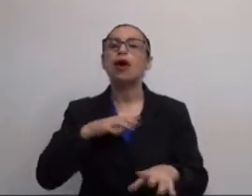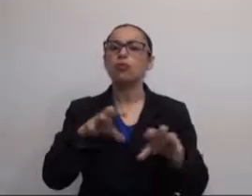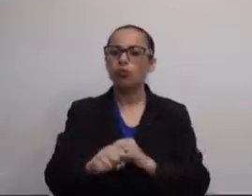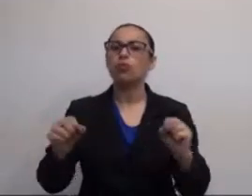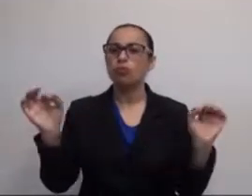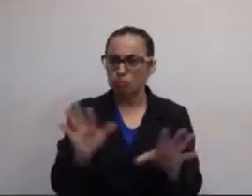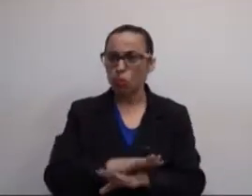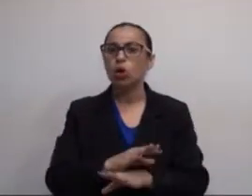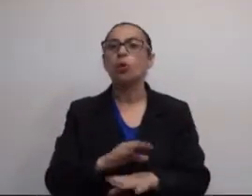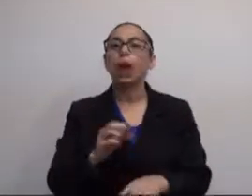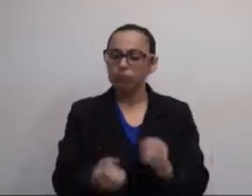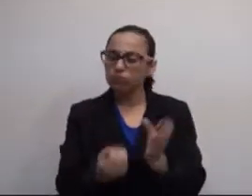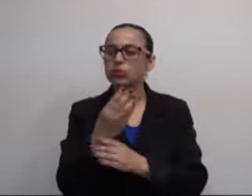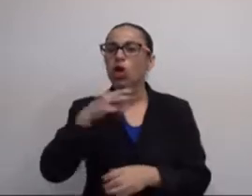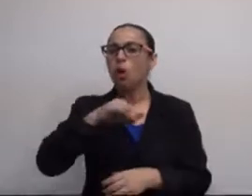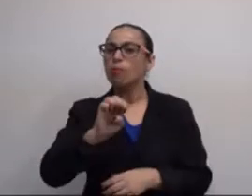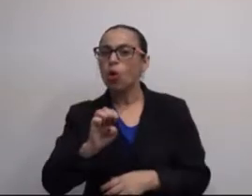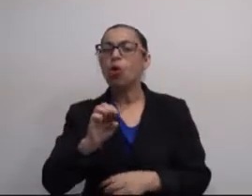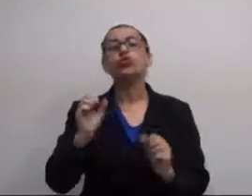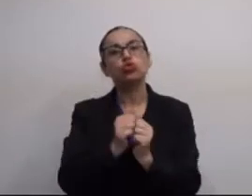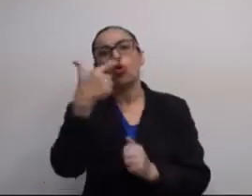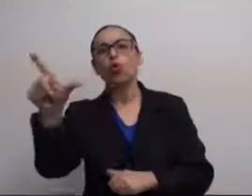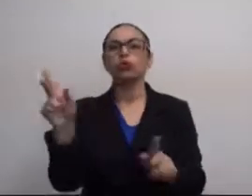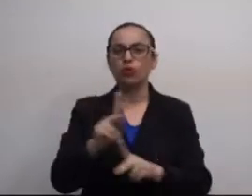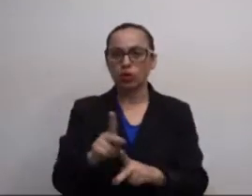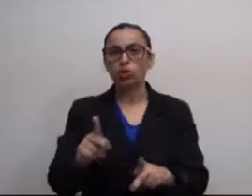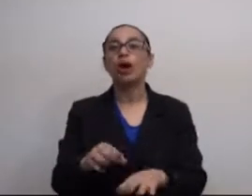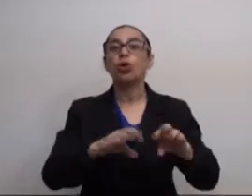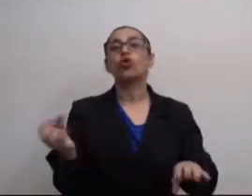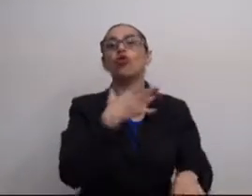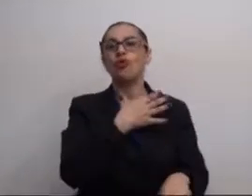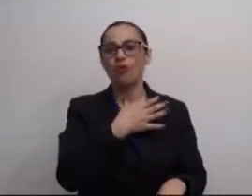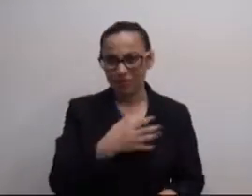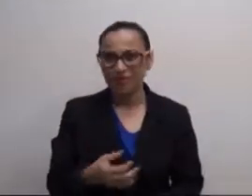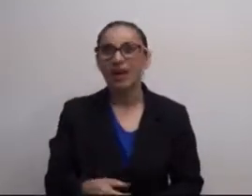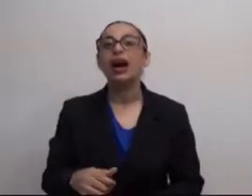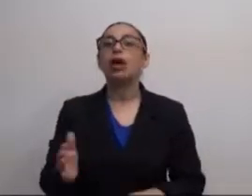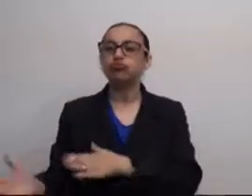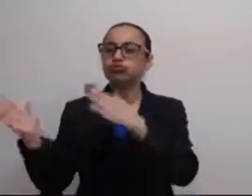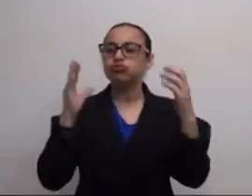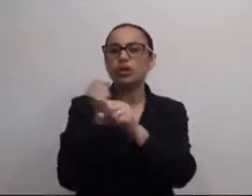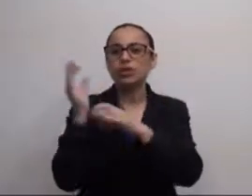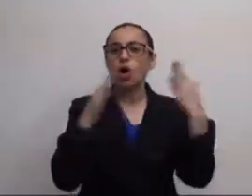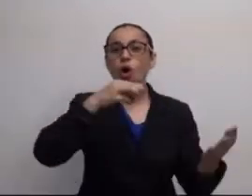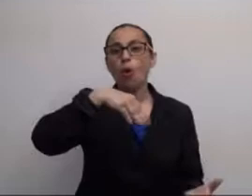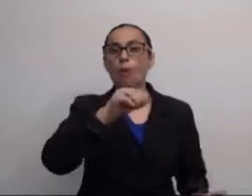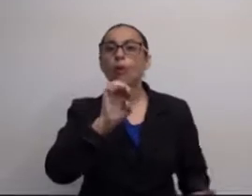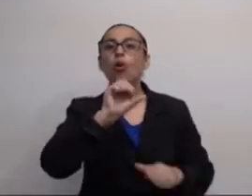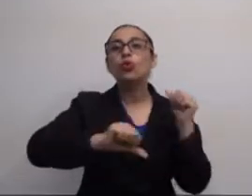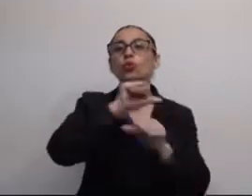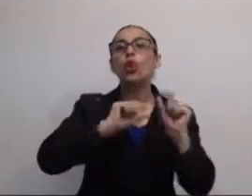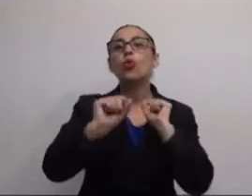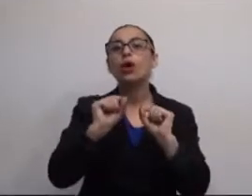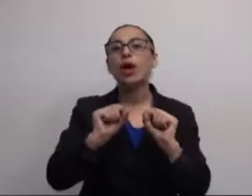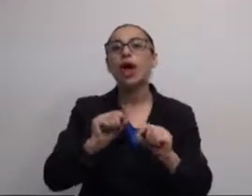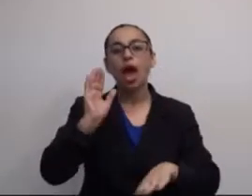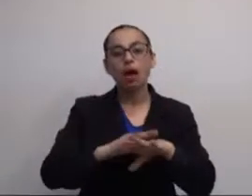mais tempo são aqueles que são capacitados pra implementar o MOU junto a outros professores, educadores novatos.